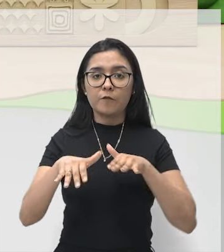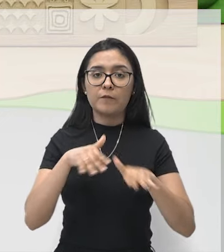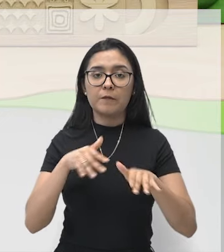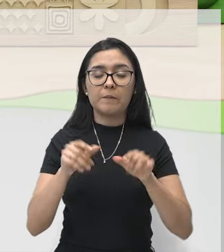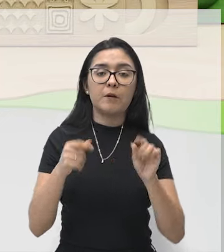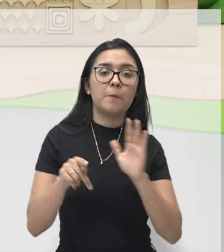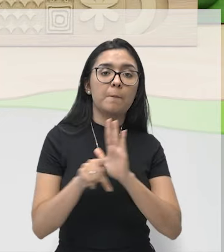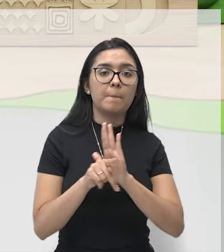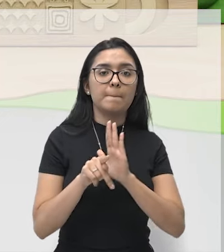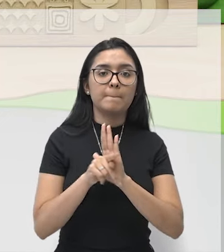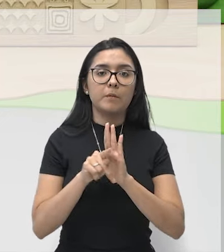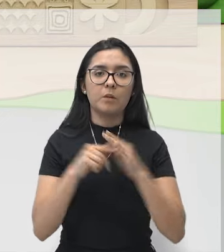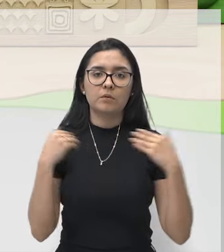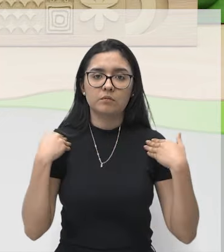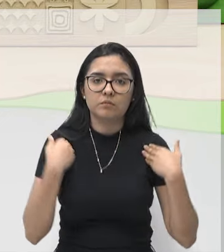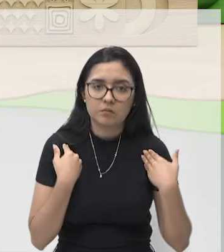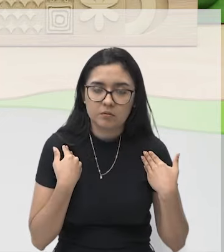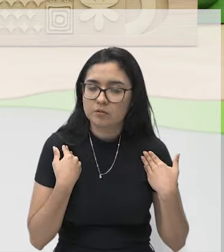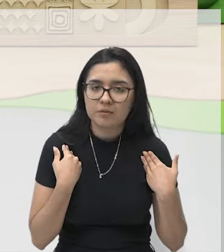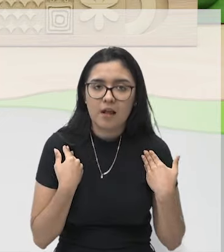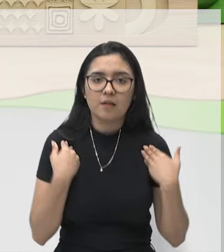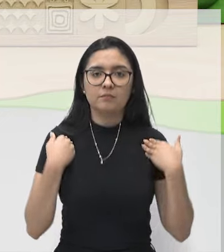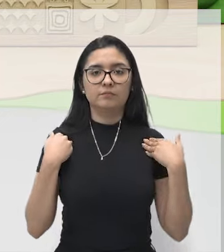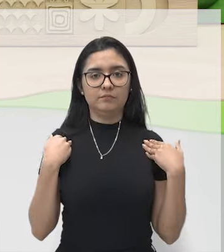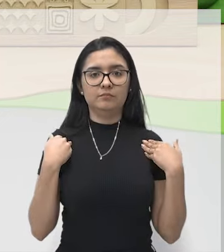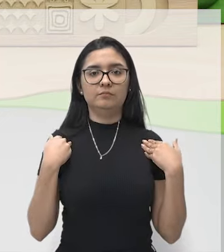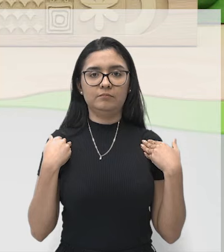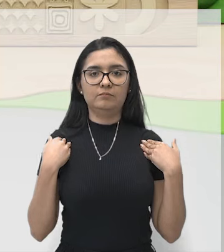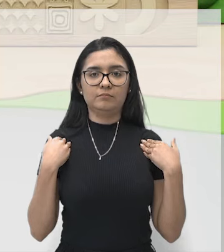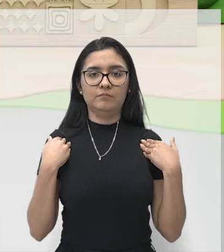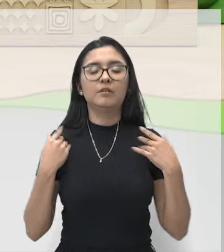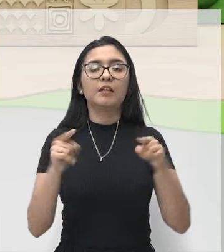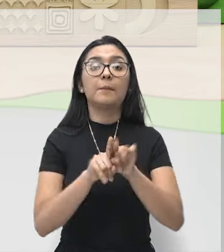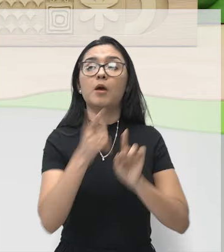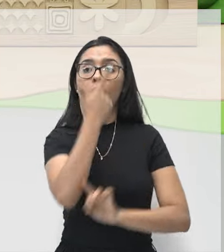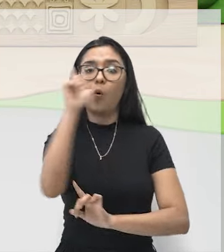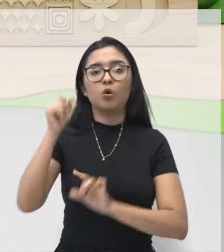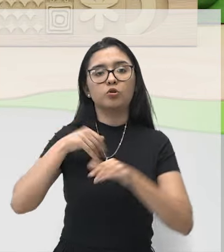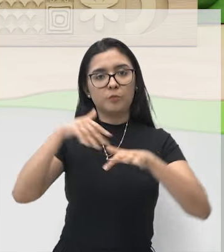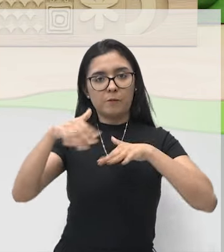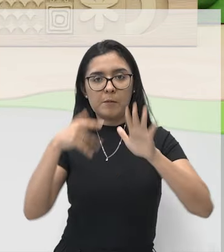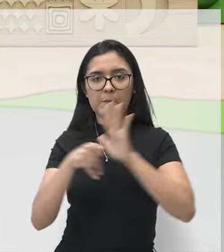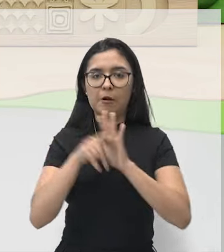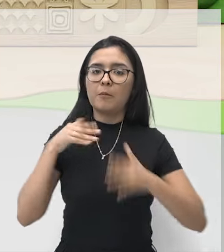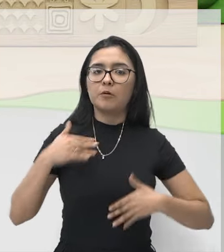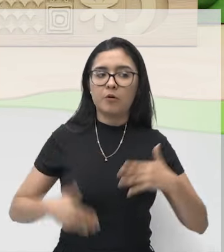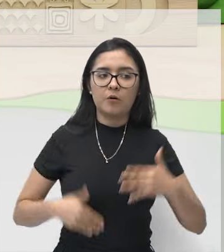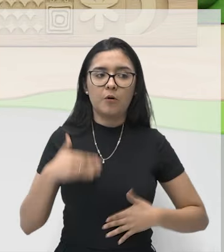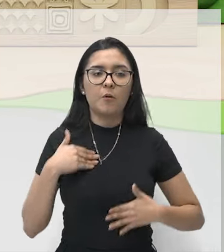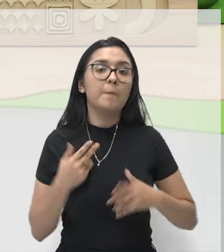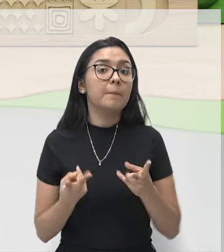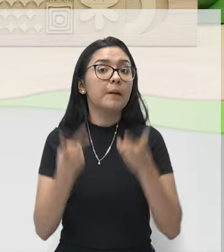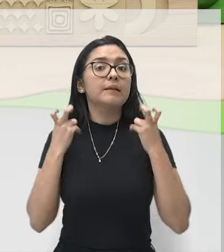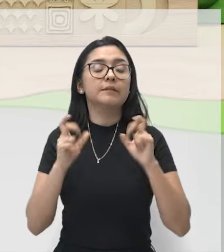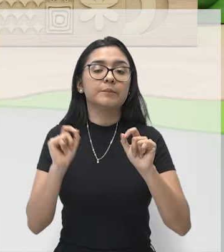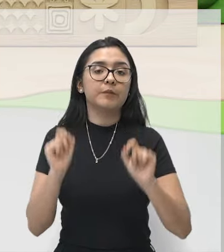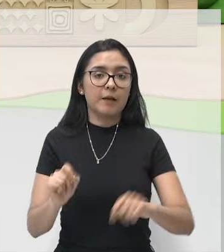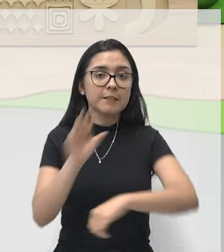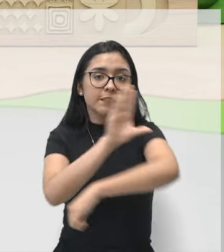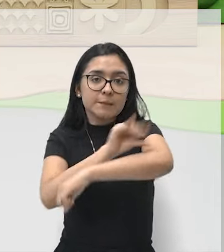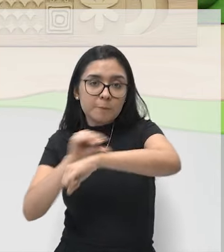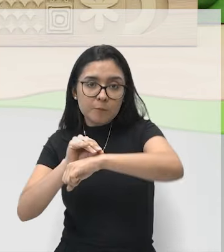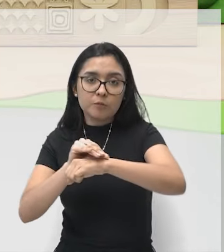ao próprio peso. Entre outros movimentos. Então, observem que esse